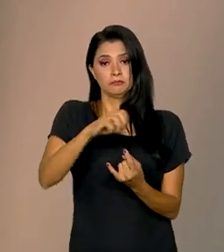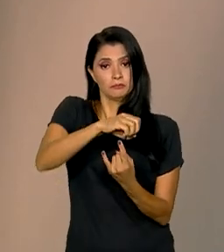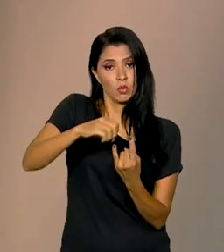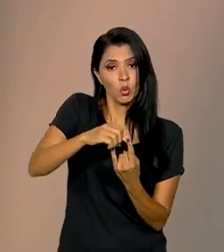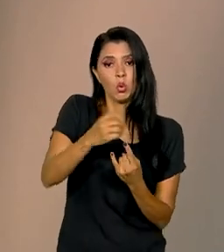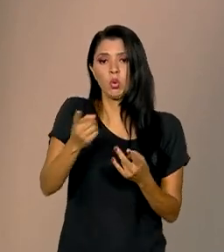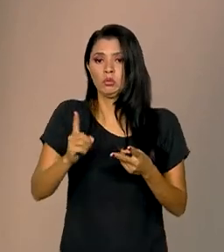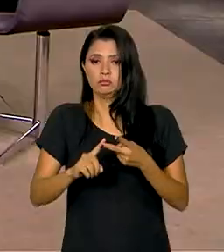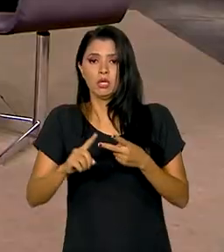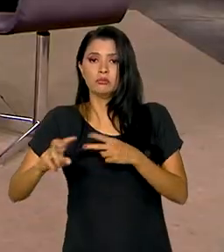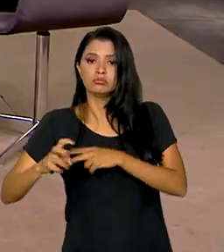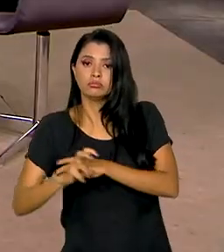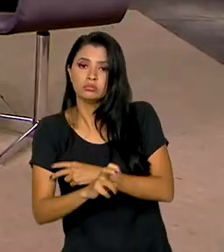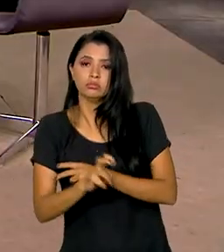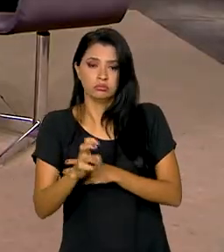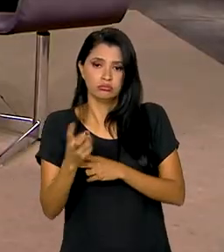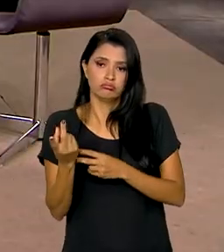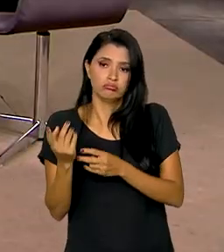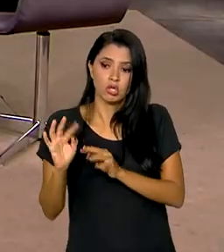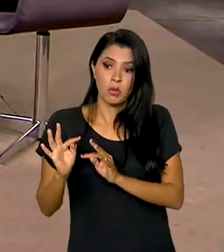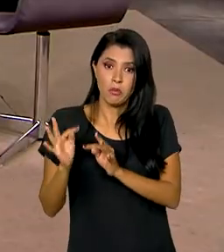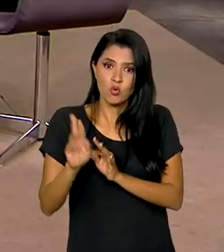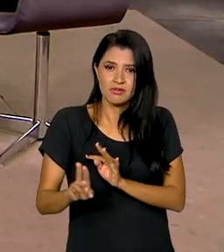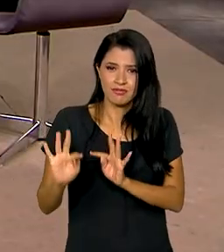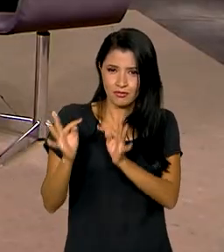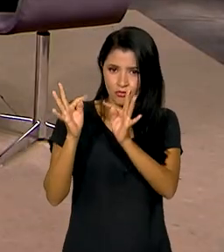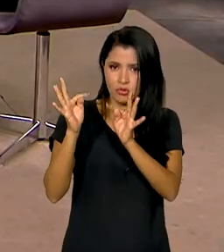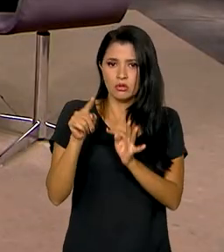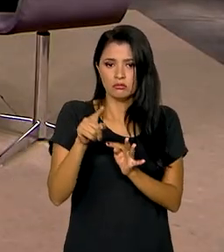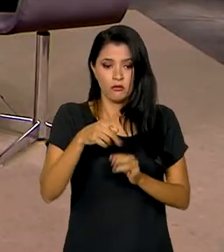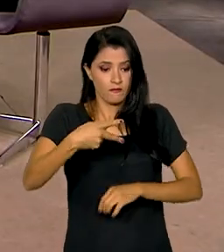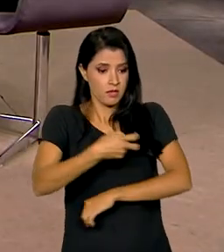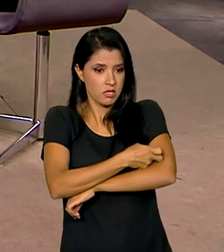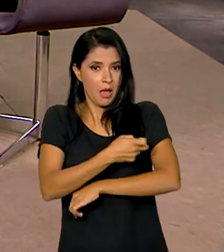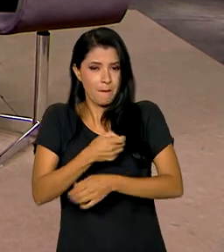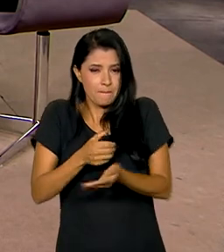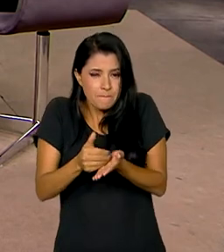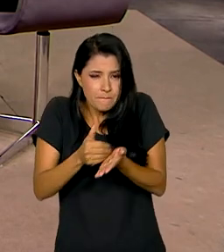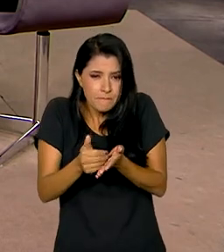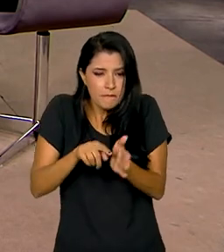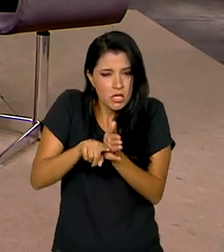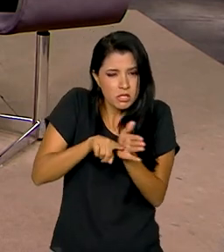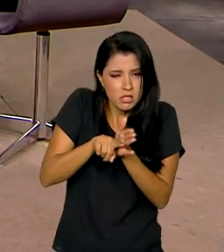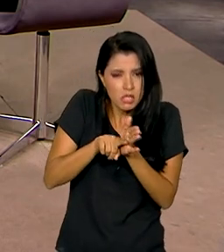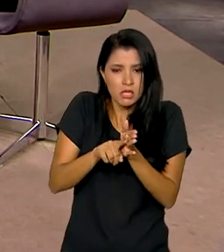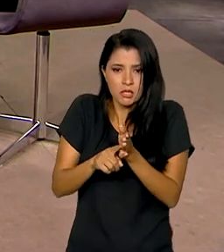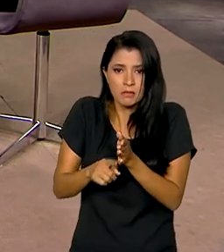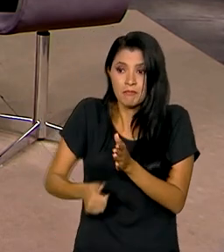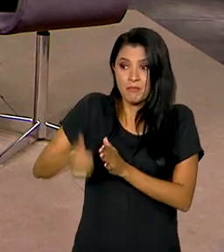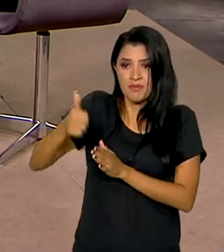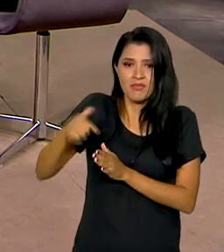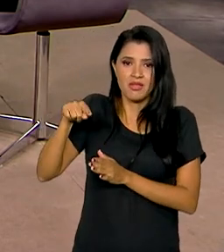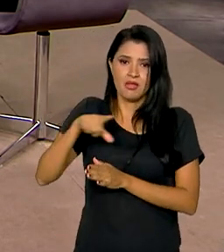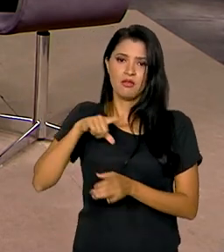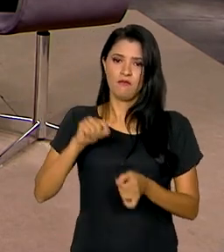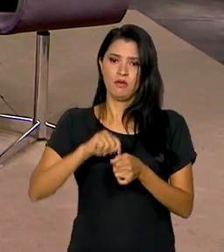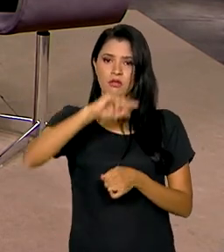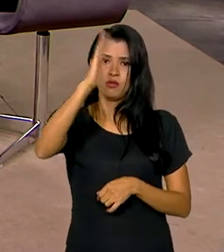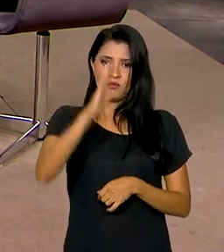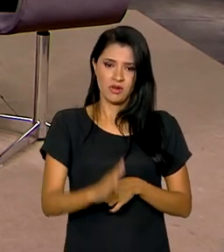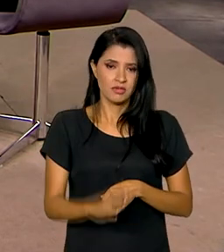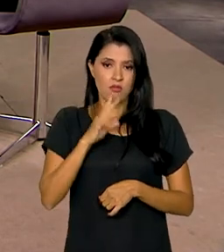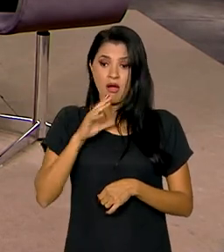incorporação de tecnologia, vacinas cuja pesquisa original foi feita no Brasil com muito mais